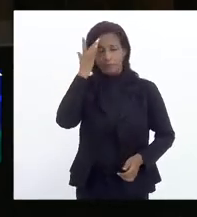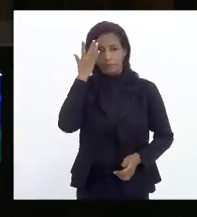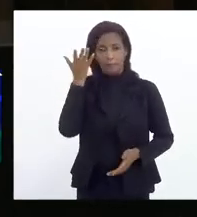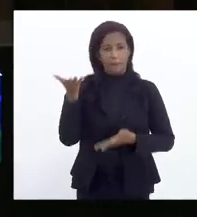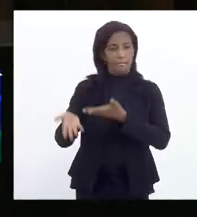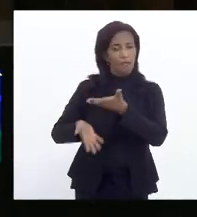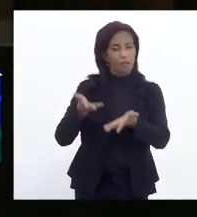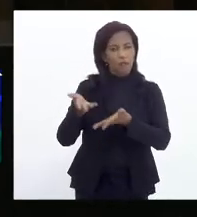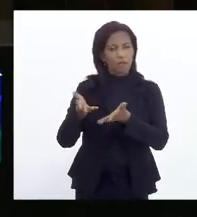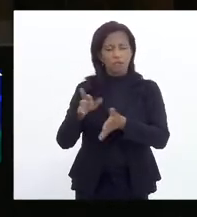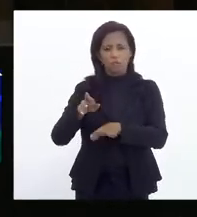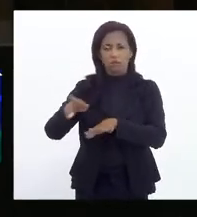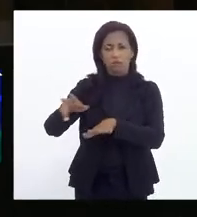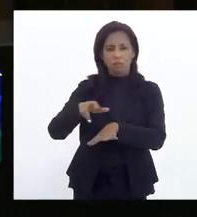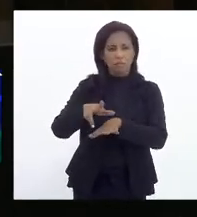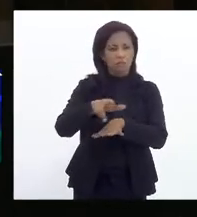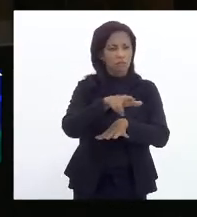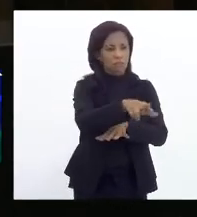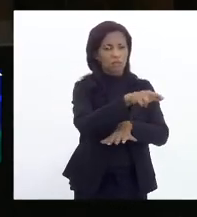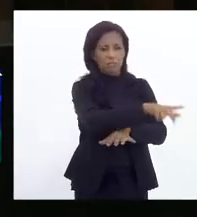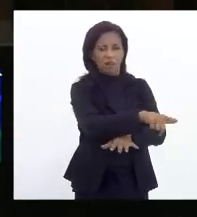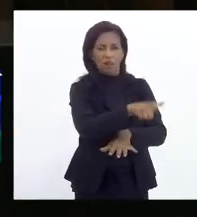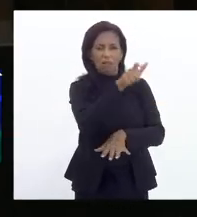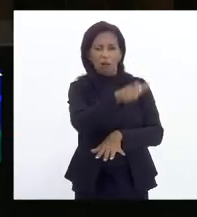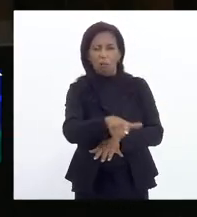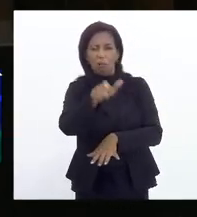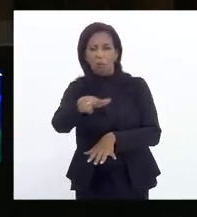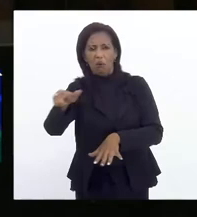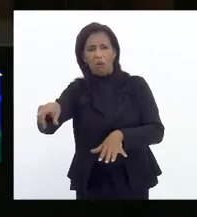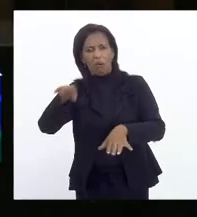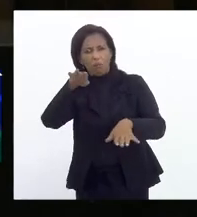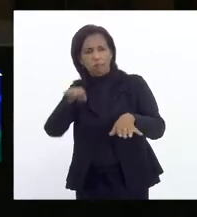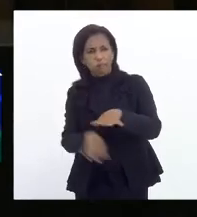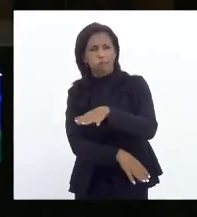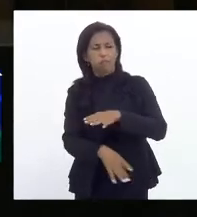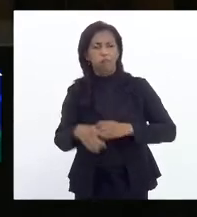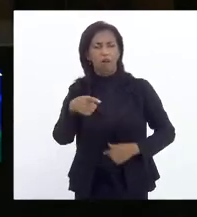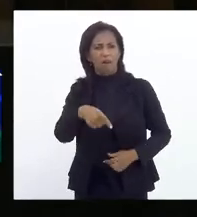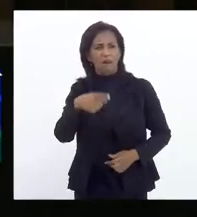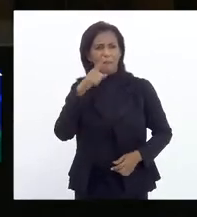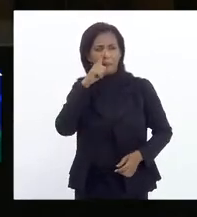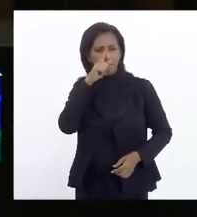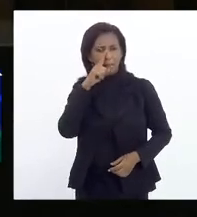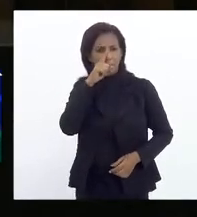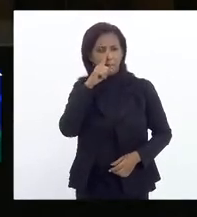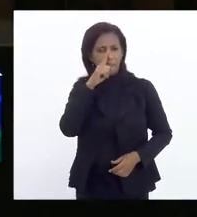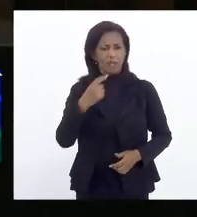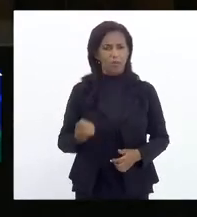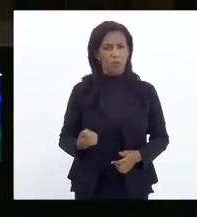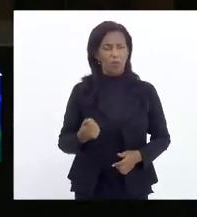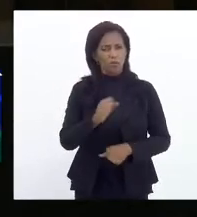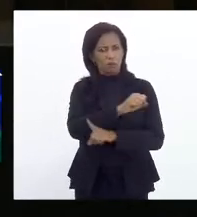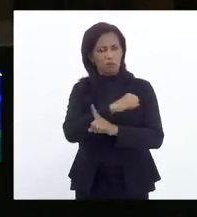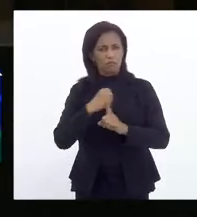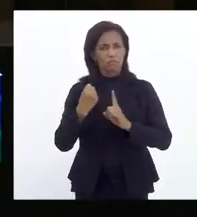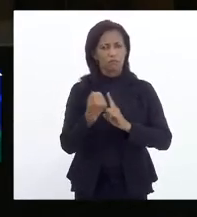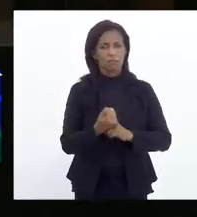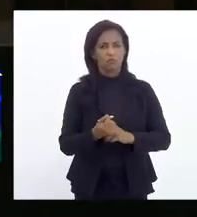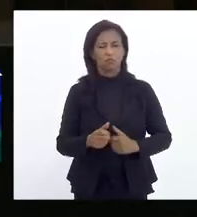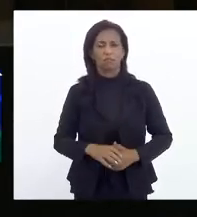tratando essas pessoas como incapazes, perigosas, inocivas à sociedade.